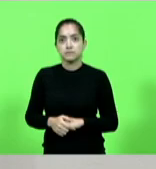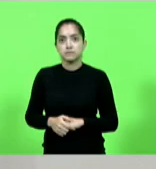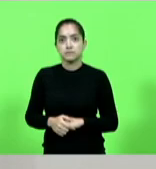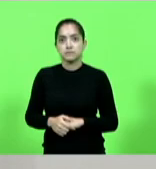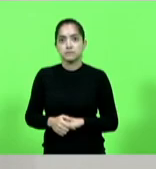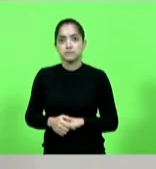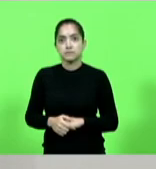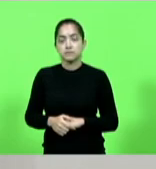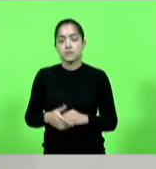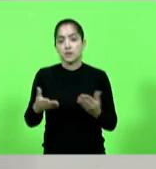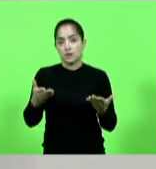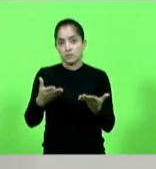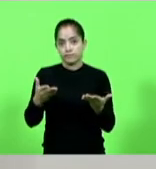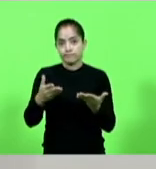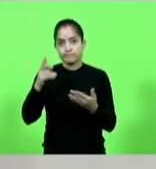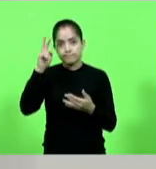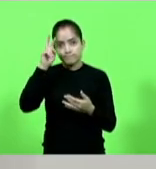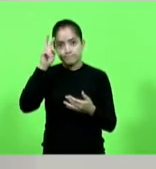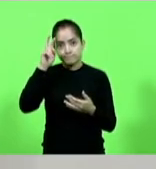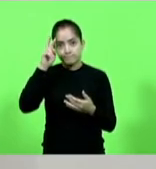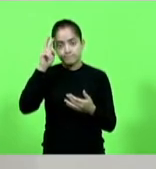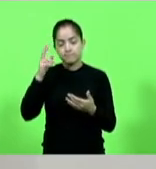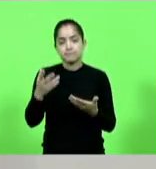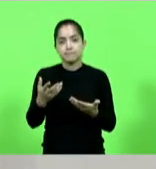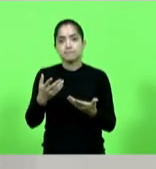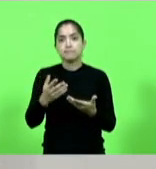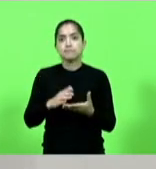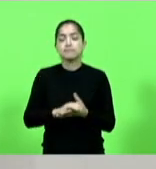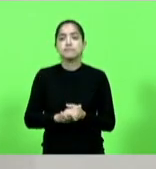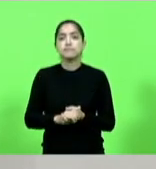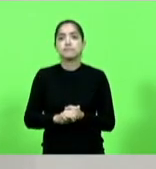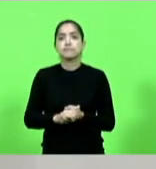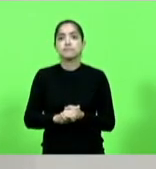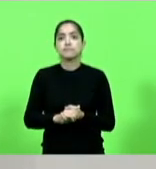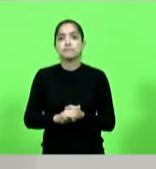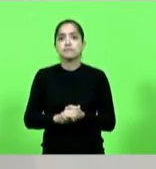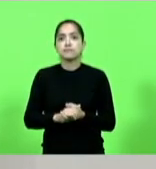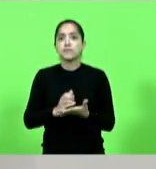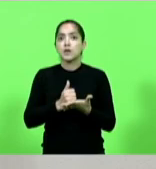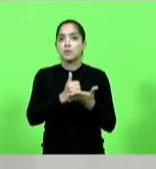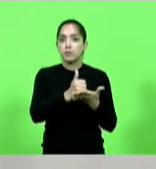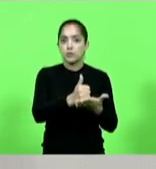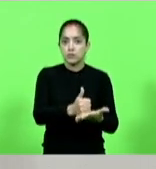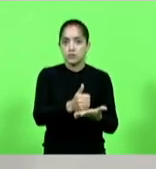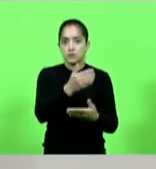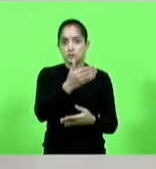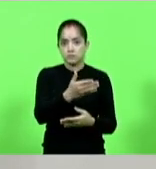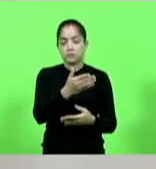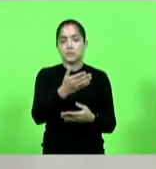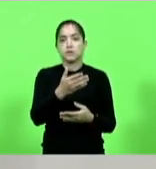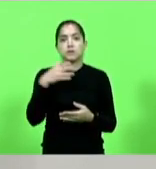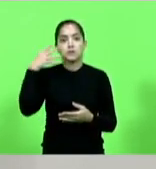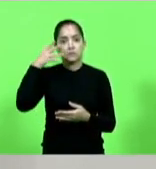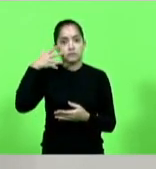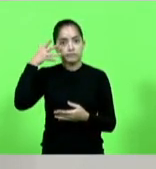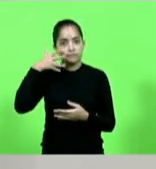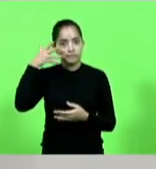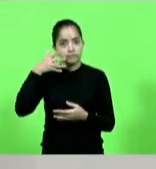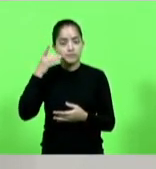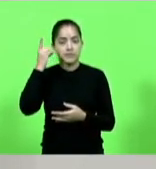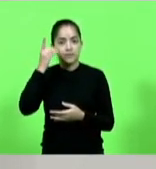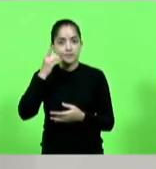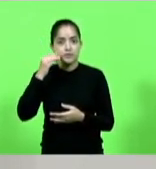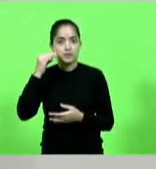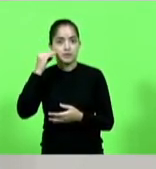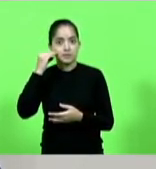na manhã desta quinta-feira, me somar à manifestação da deputada Marlene Fengler